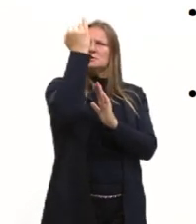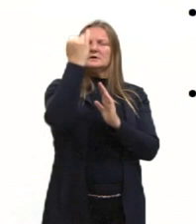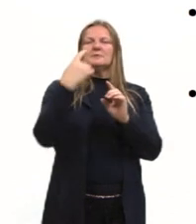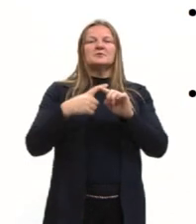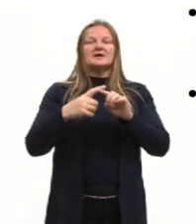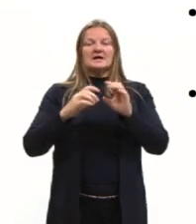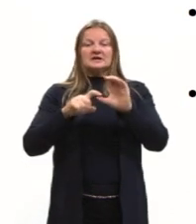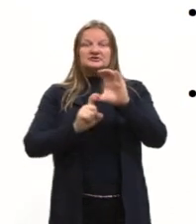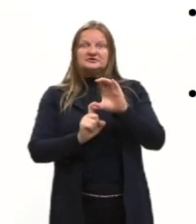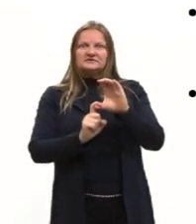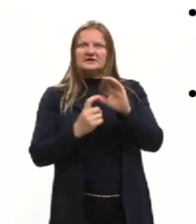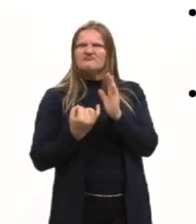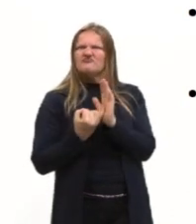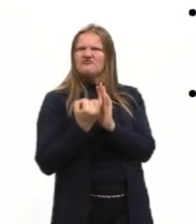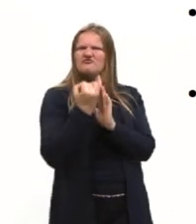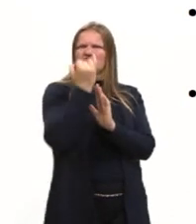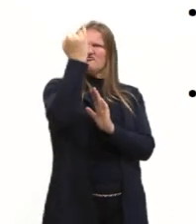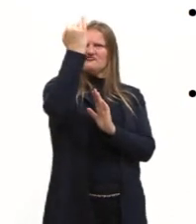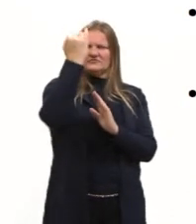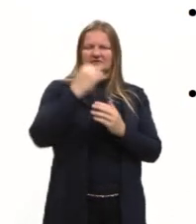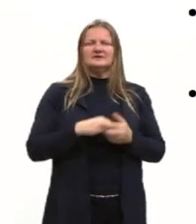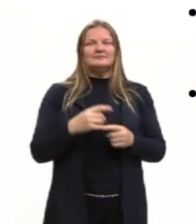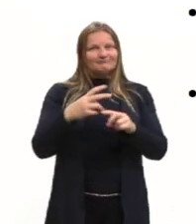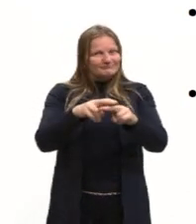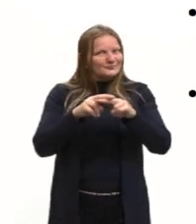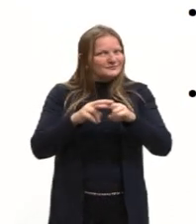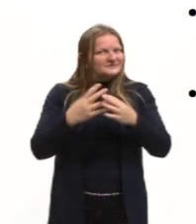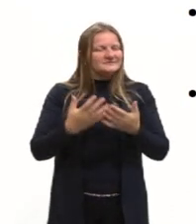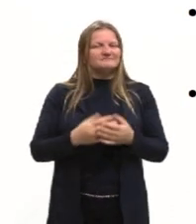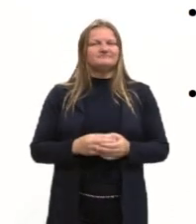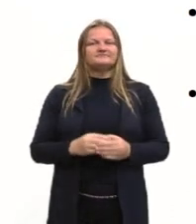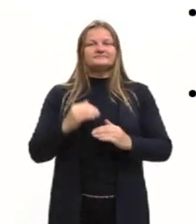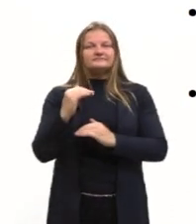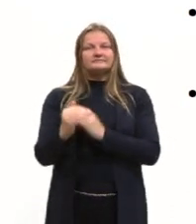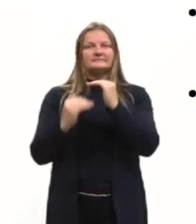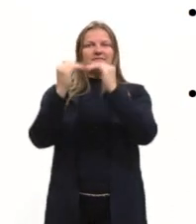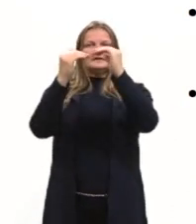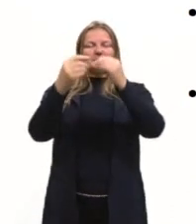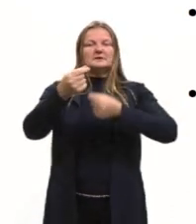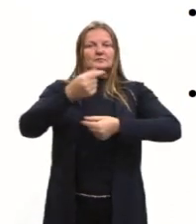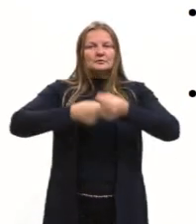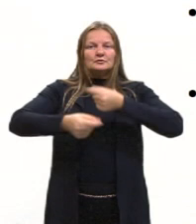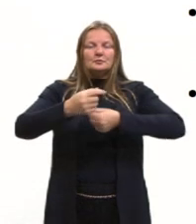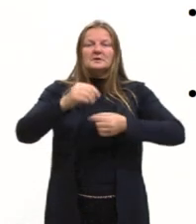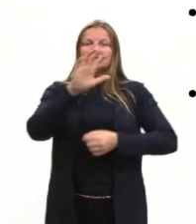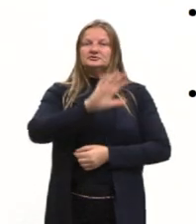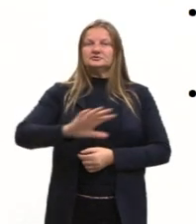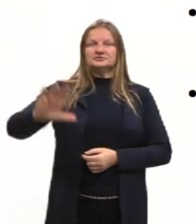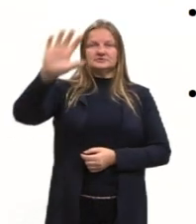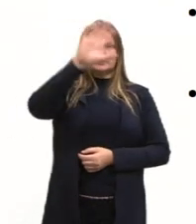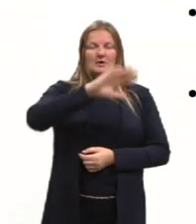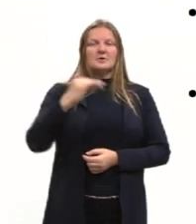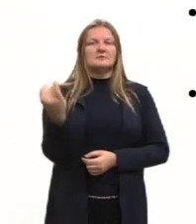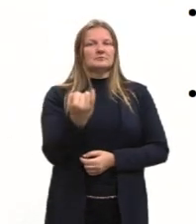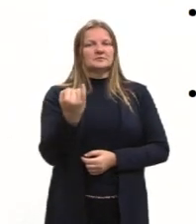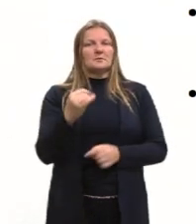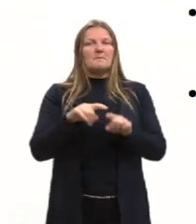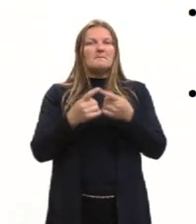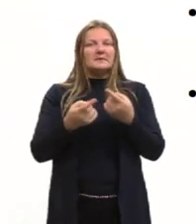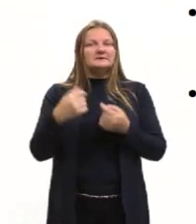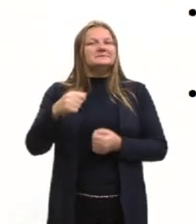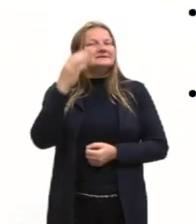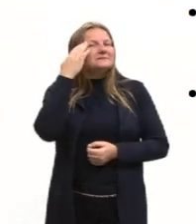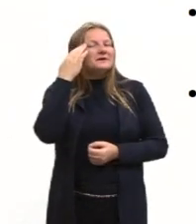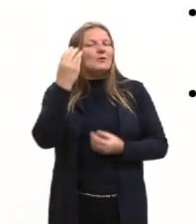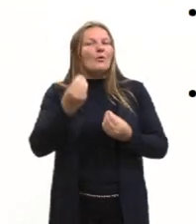dívida. Outra coisa que é importante a gente falar, gente. Crescimento econômico do país como um todo é importante, mas a gente precisa